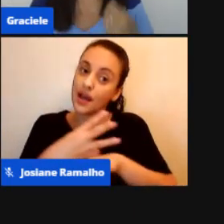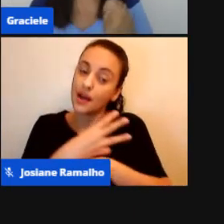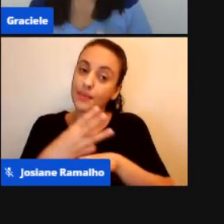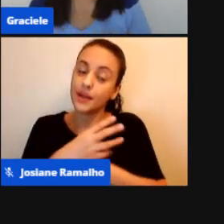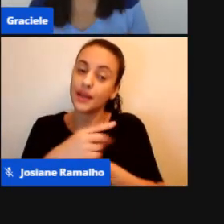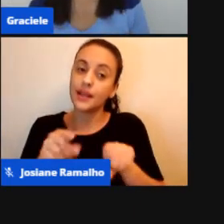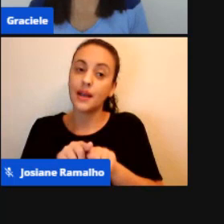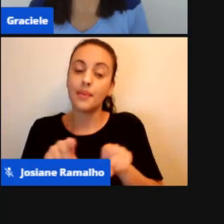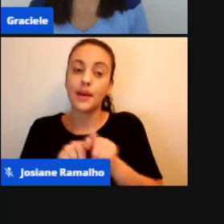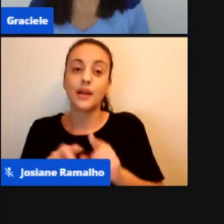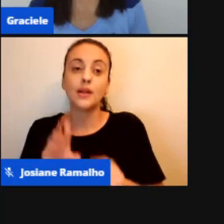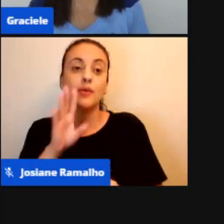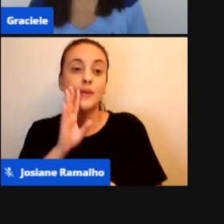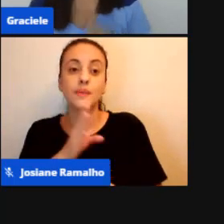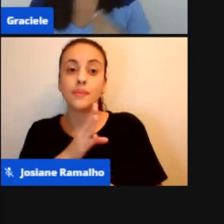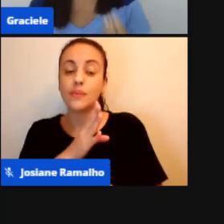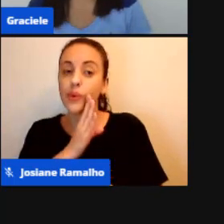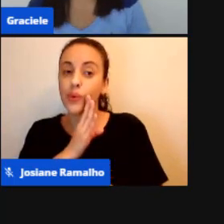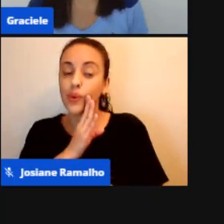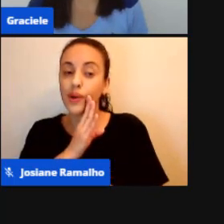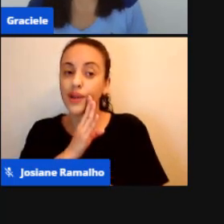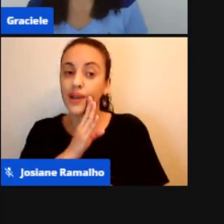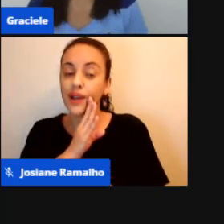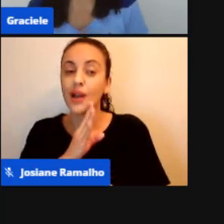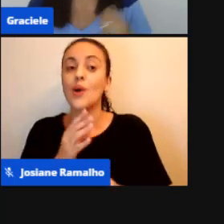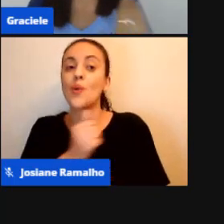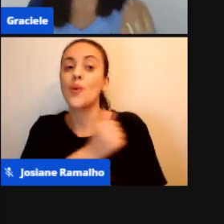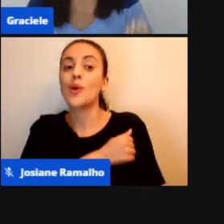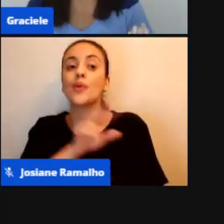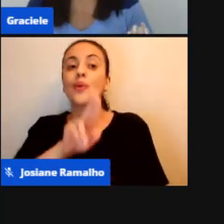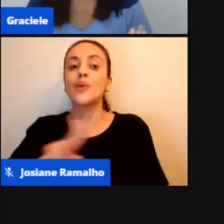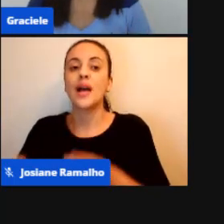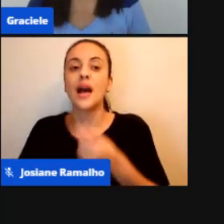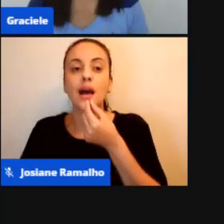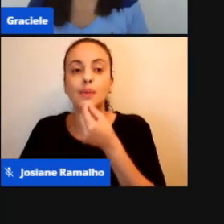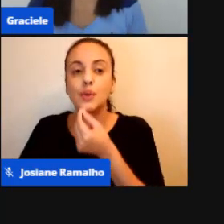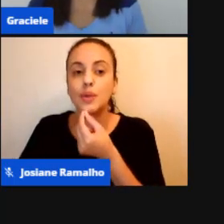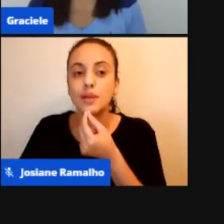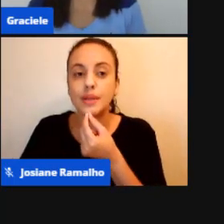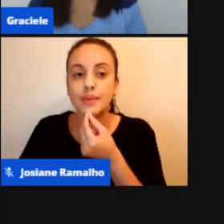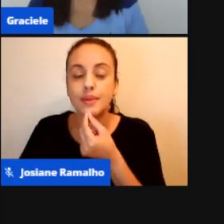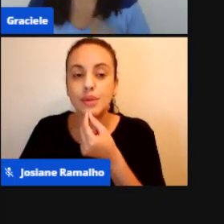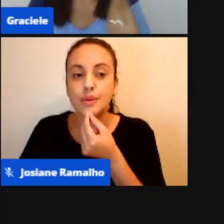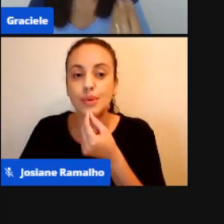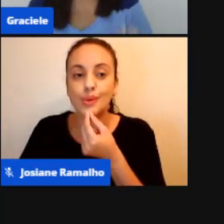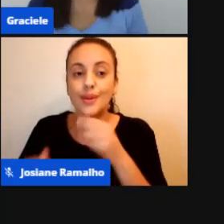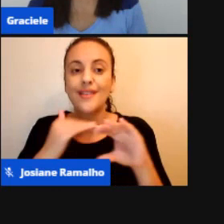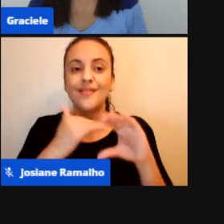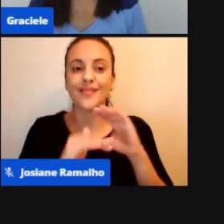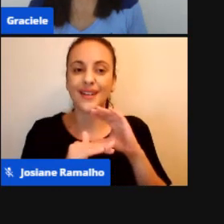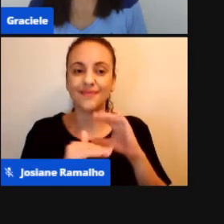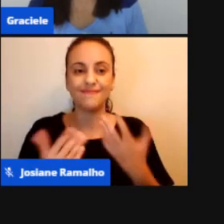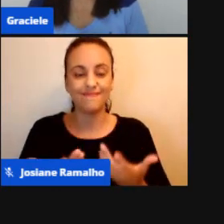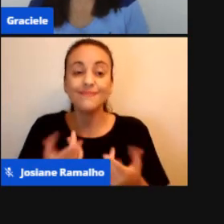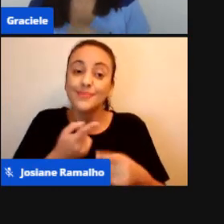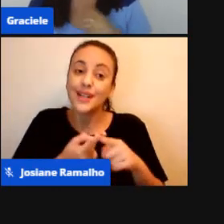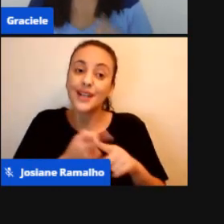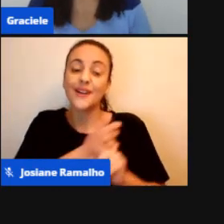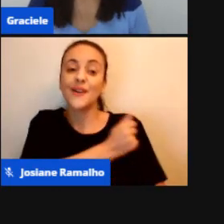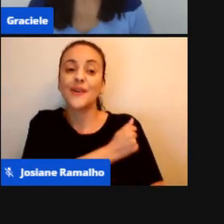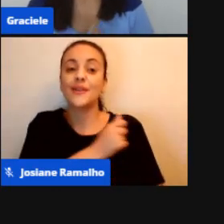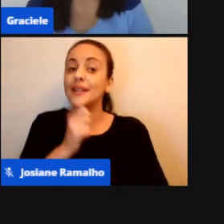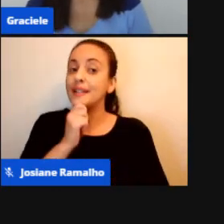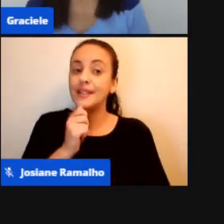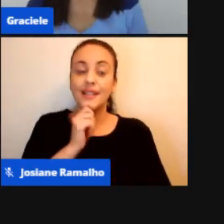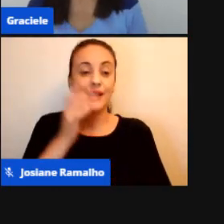é sempre por áudio. Porque muitas vezes esse aluno, ele não é um aluno que ele está num processo de escrita. Ele não é